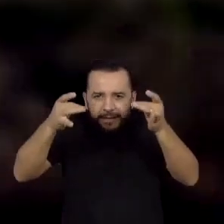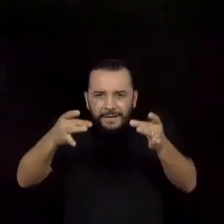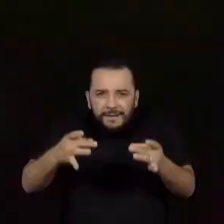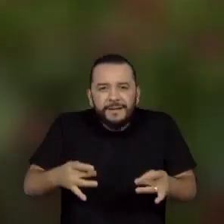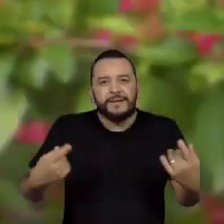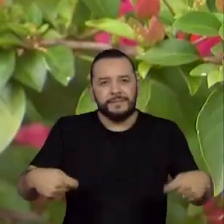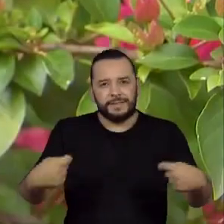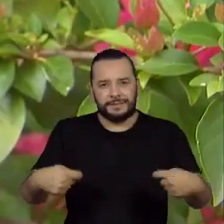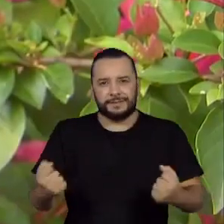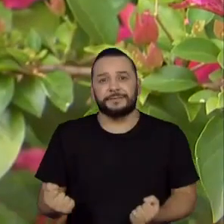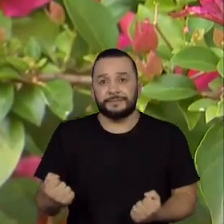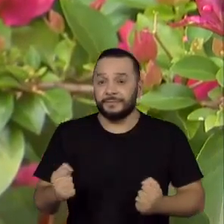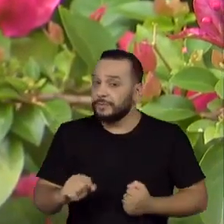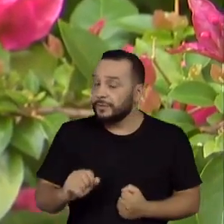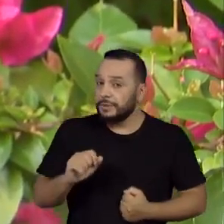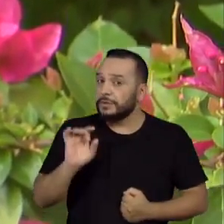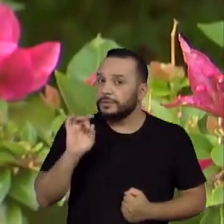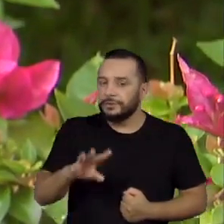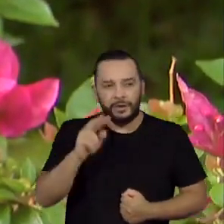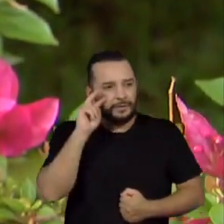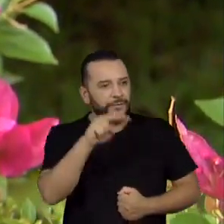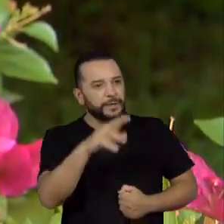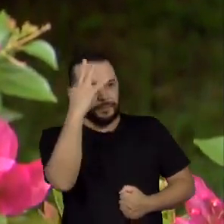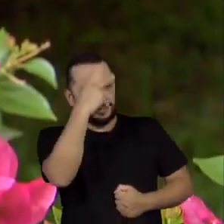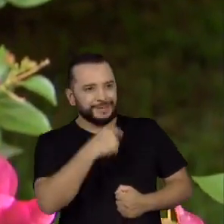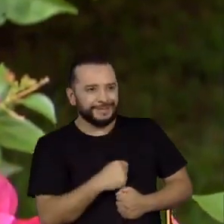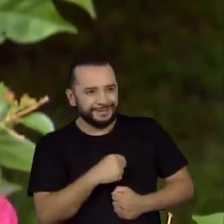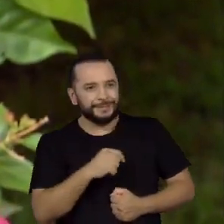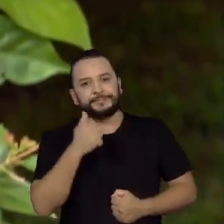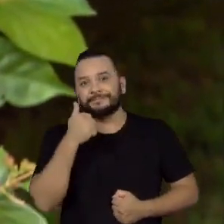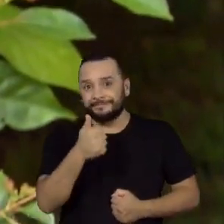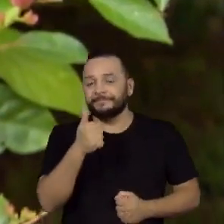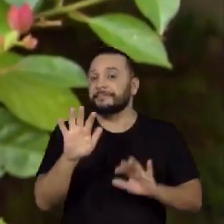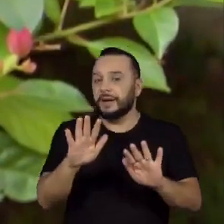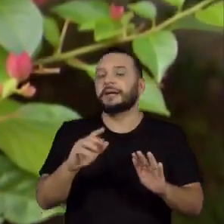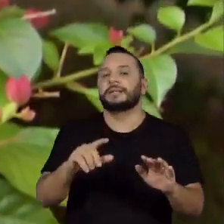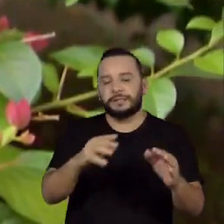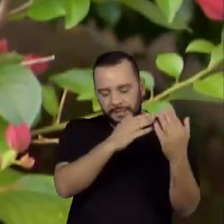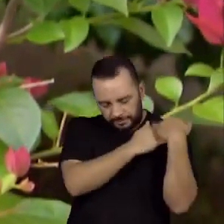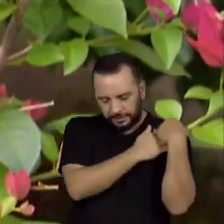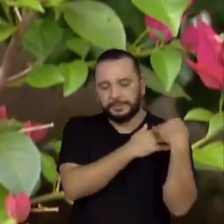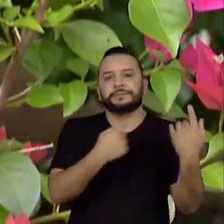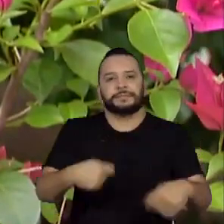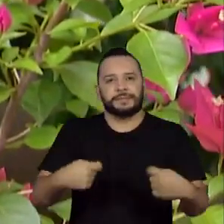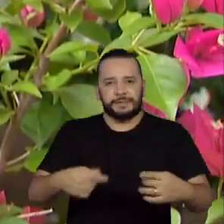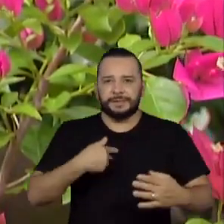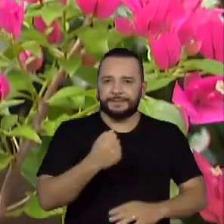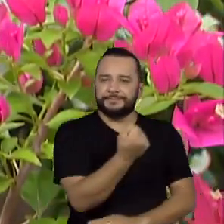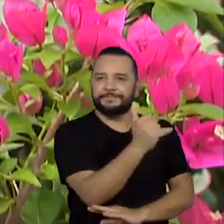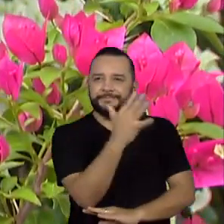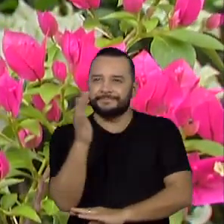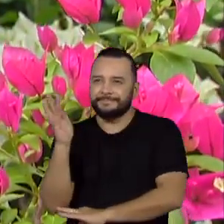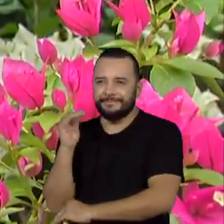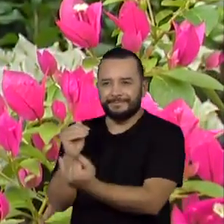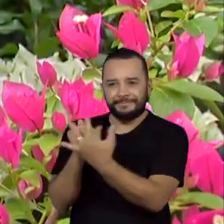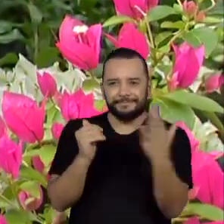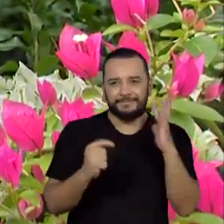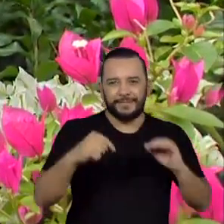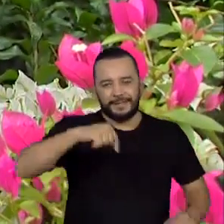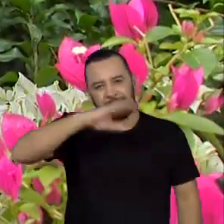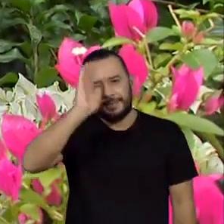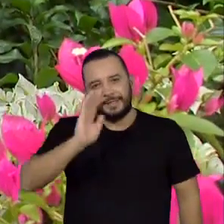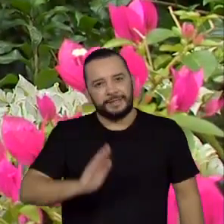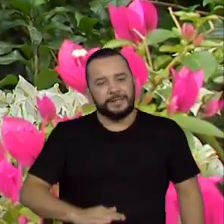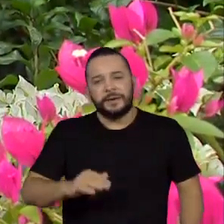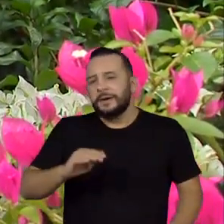Não é só beleza, é responsabilidade. A flora do Brasil foi considerada a mais